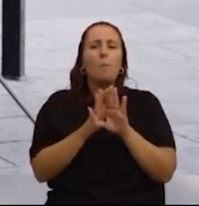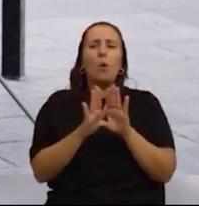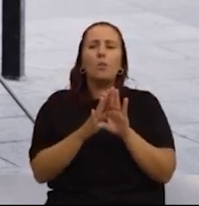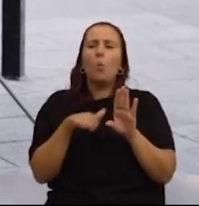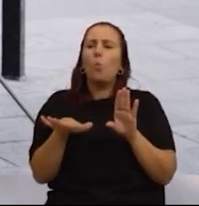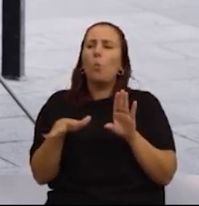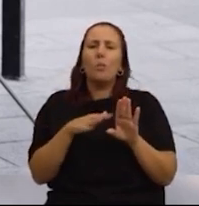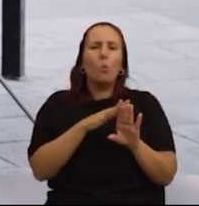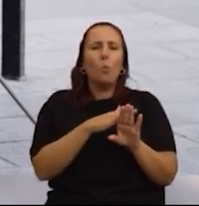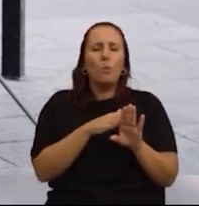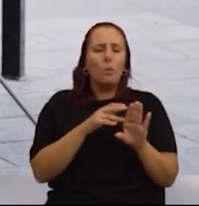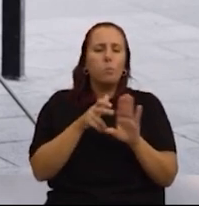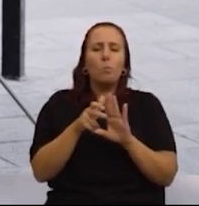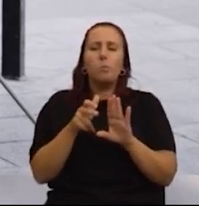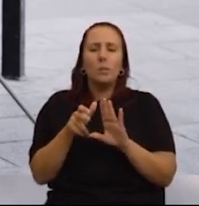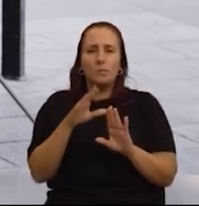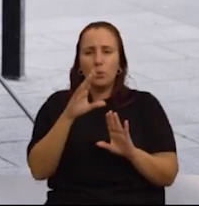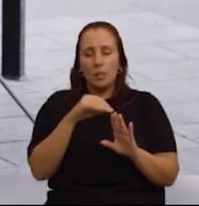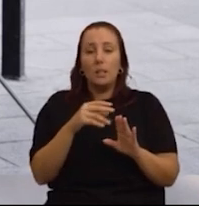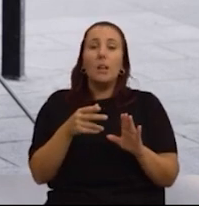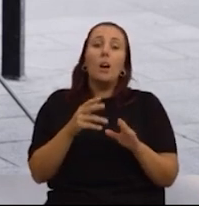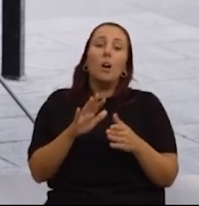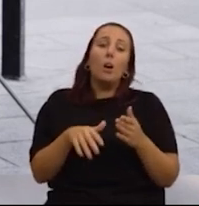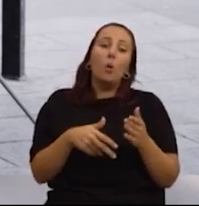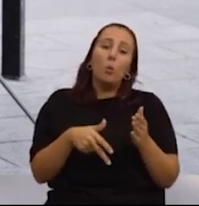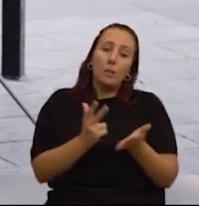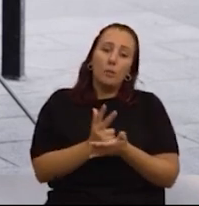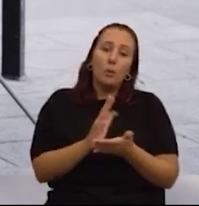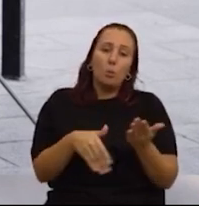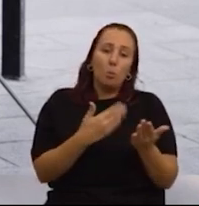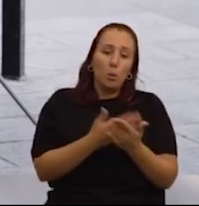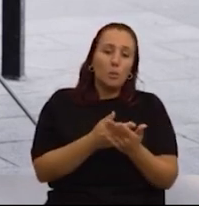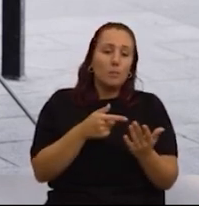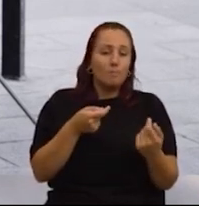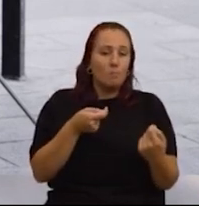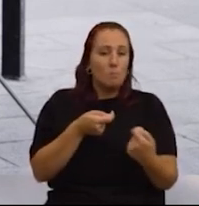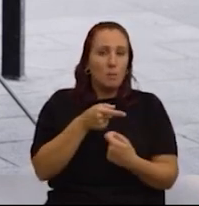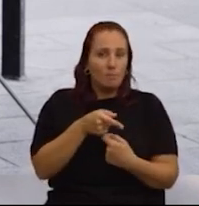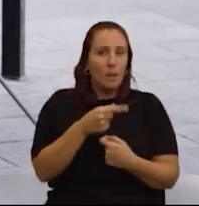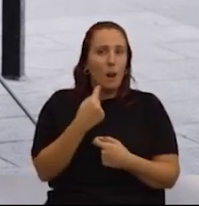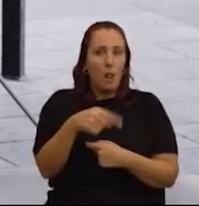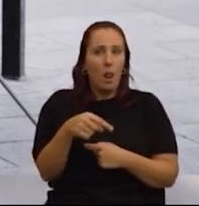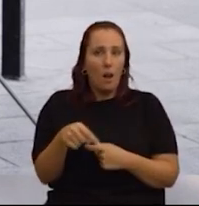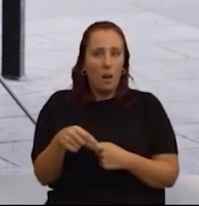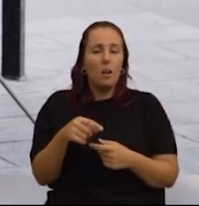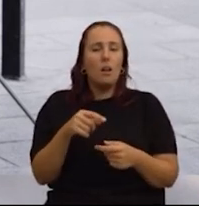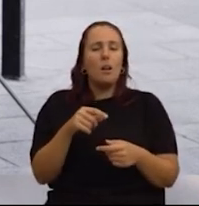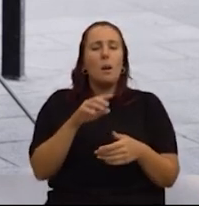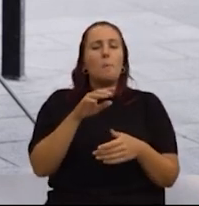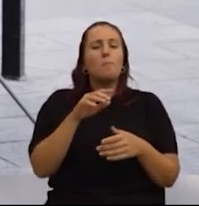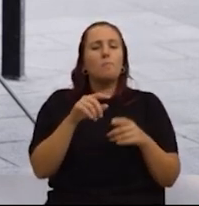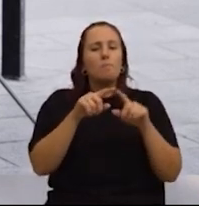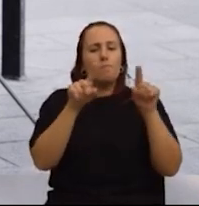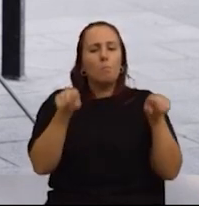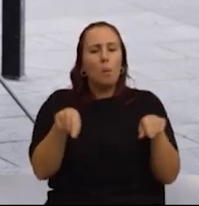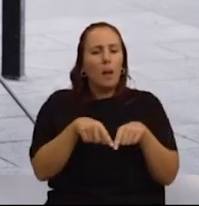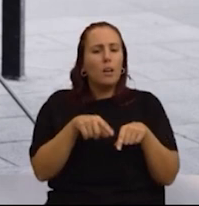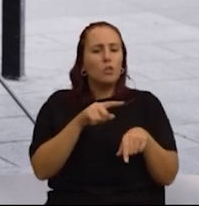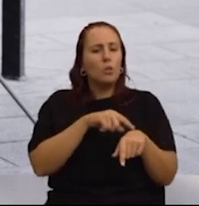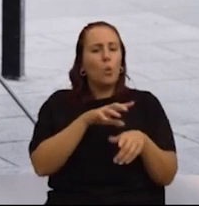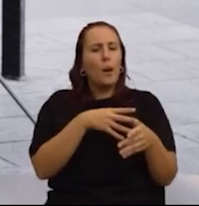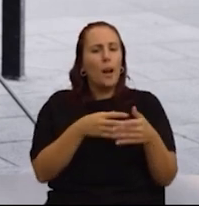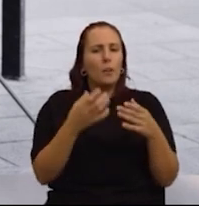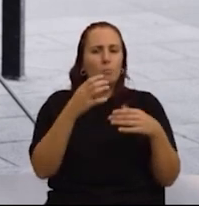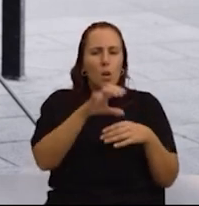de entrada dos autocarros. O livro tem propostas para este respeito. Portanto, no nosso entender, placas com horários, números